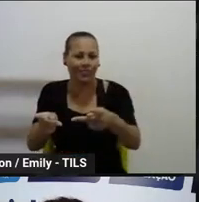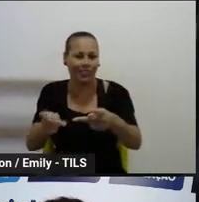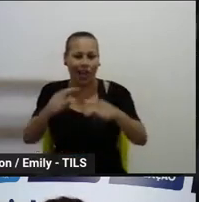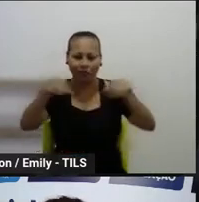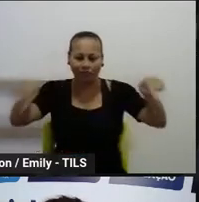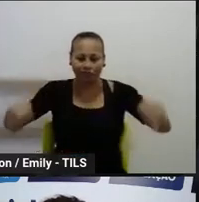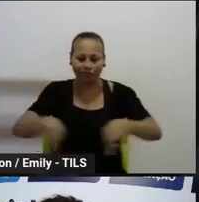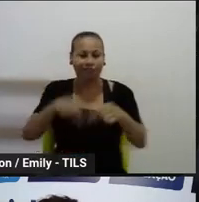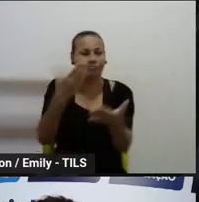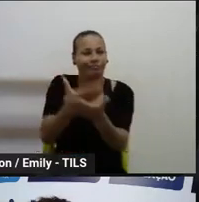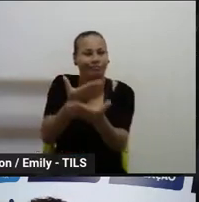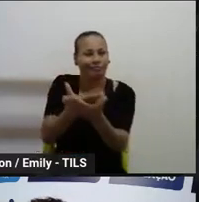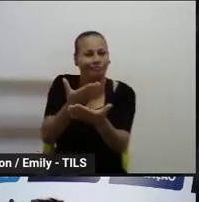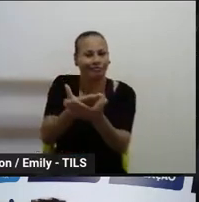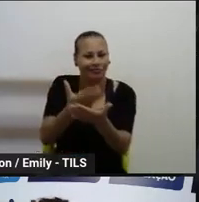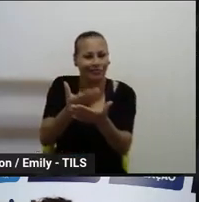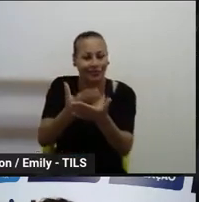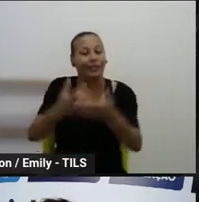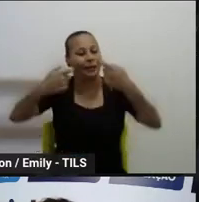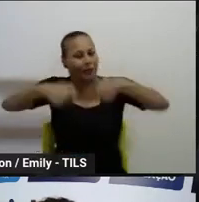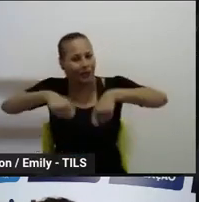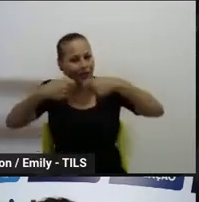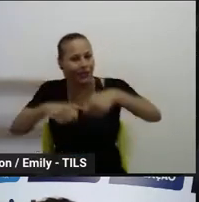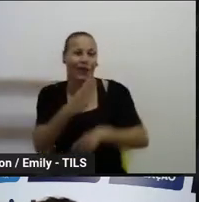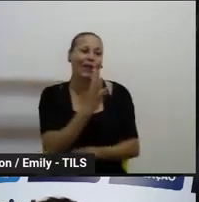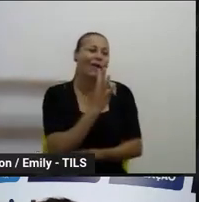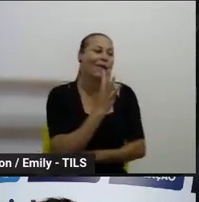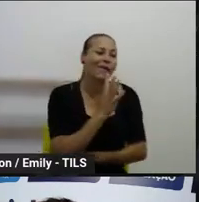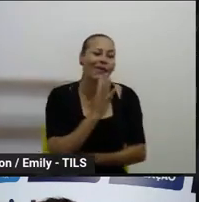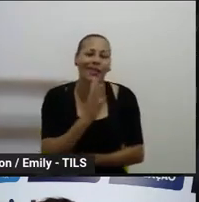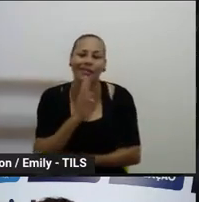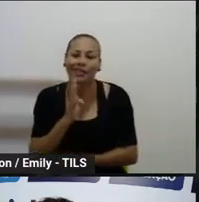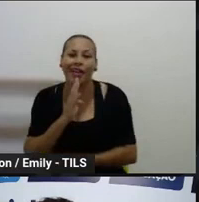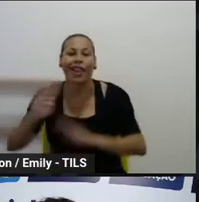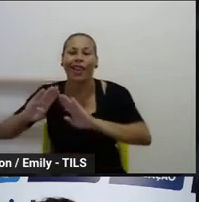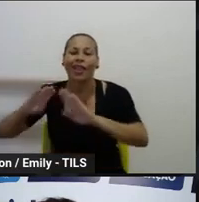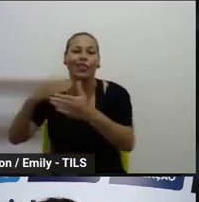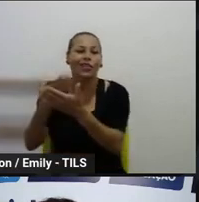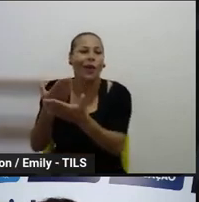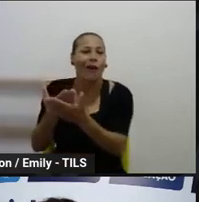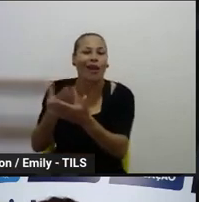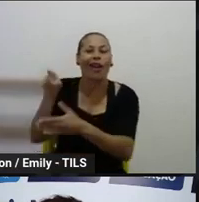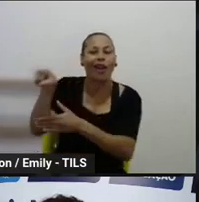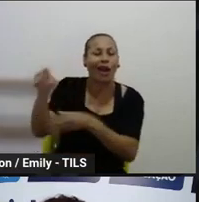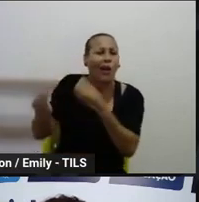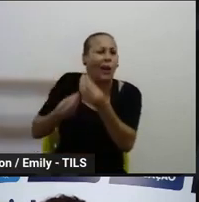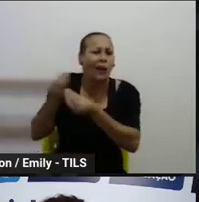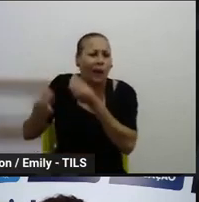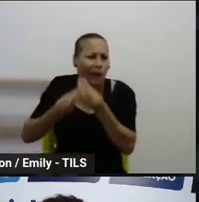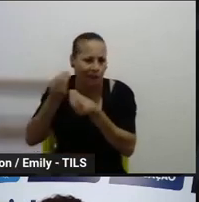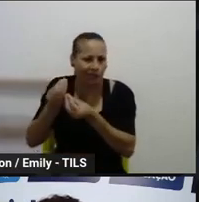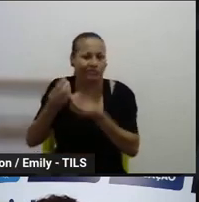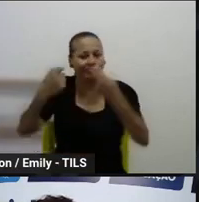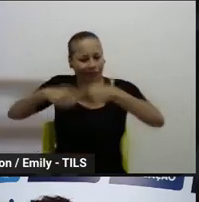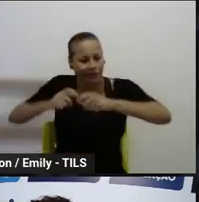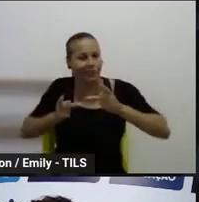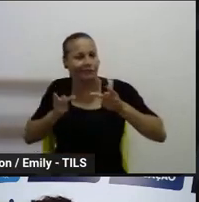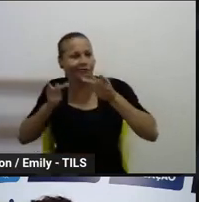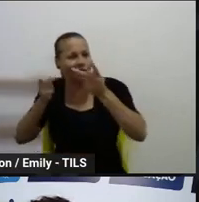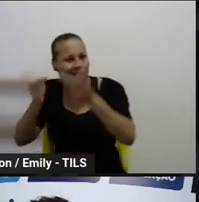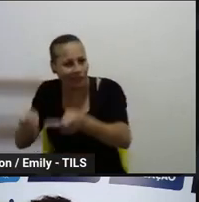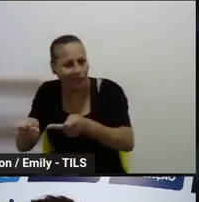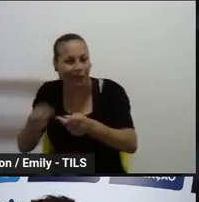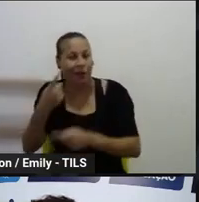aula, porque ele precisa conhecer as práticas docentes no ambiente escolar, e ele também